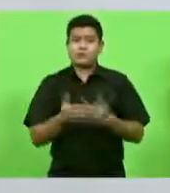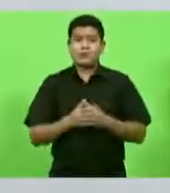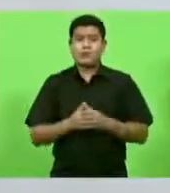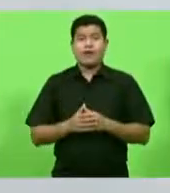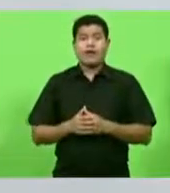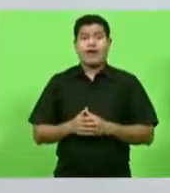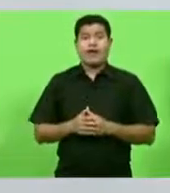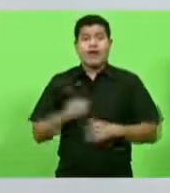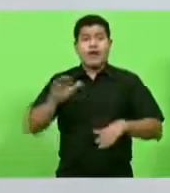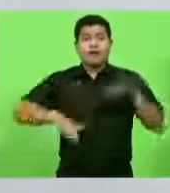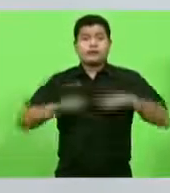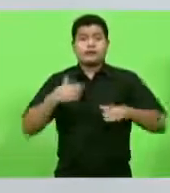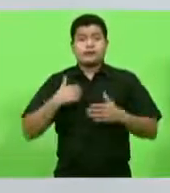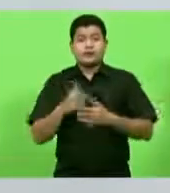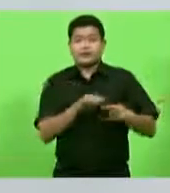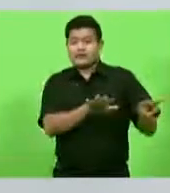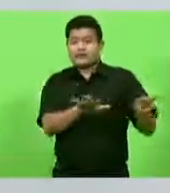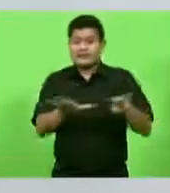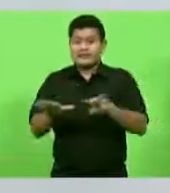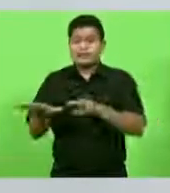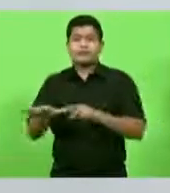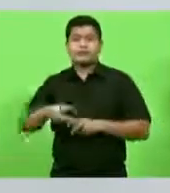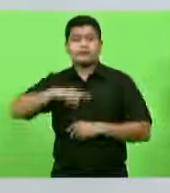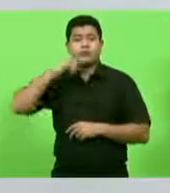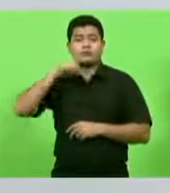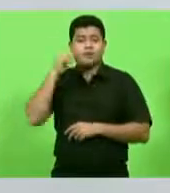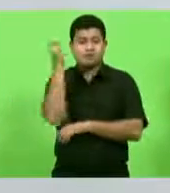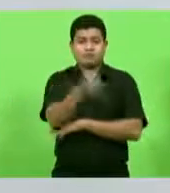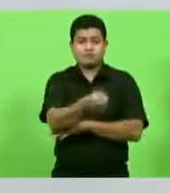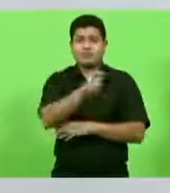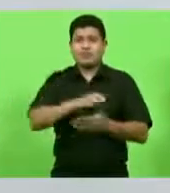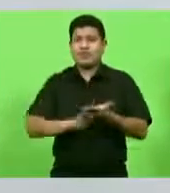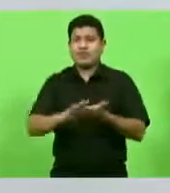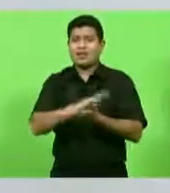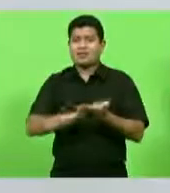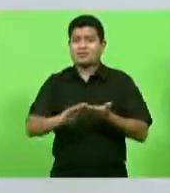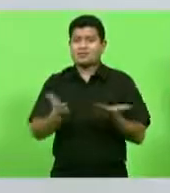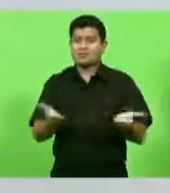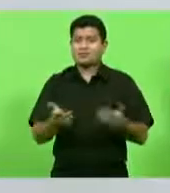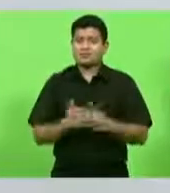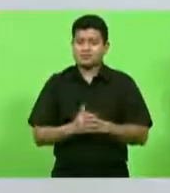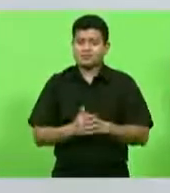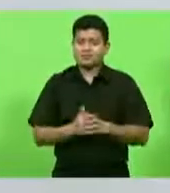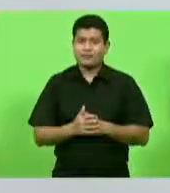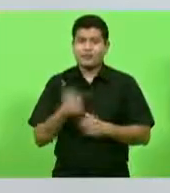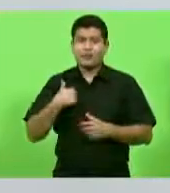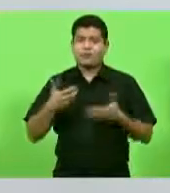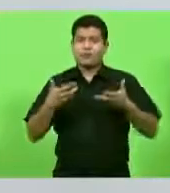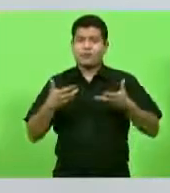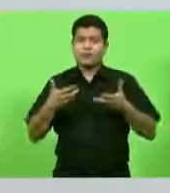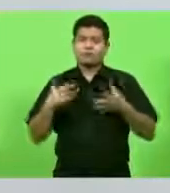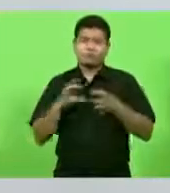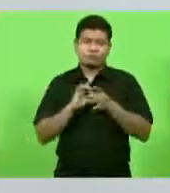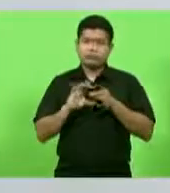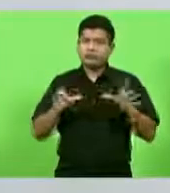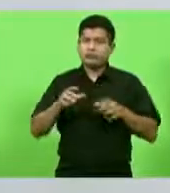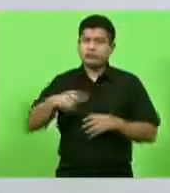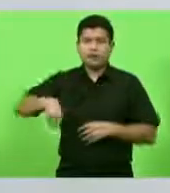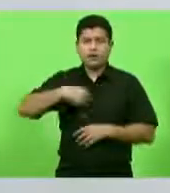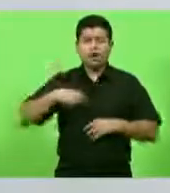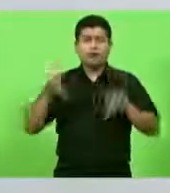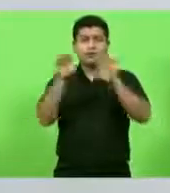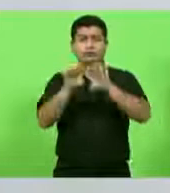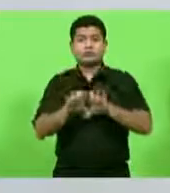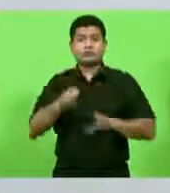dia, e muitas das vezes, passa semanas, sem pescar nada, então, eu quero me colocar à disposição, toda a nossa estrutura, todo o gabinete está